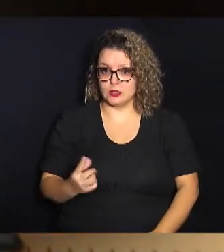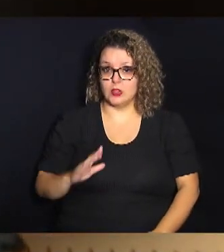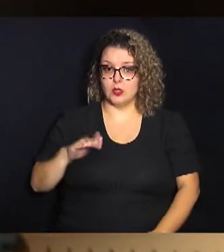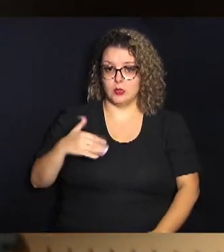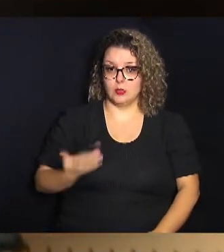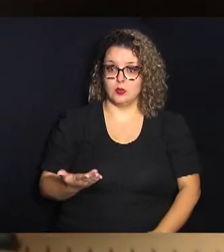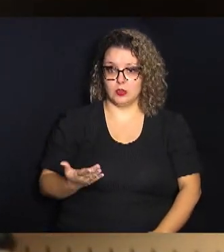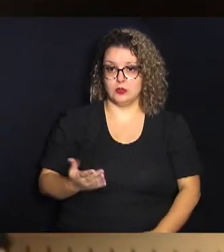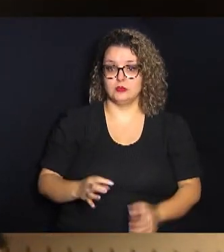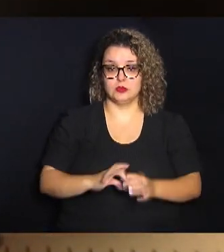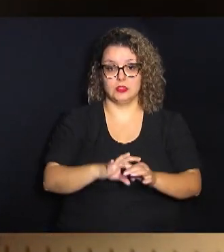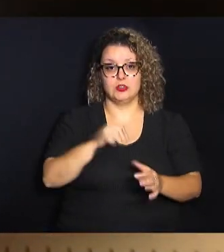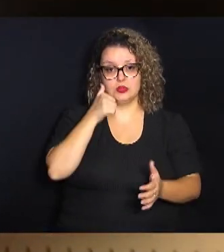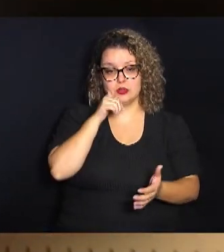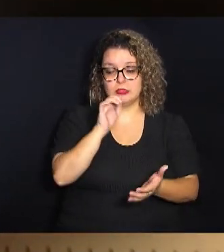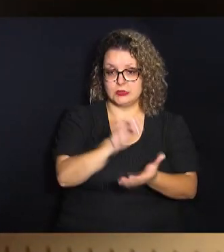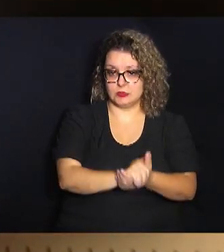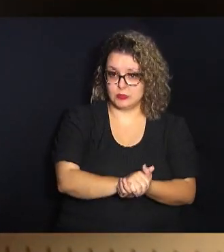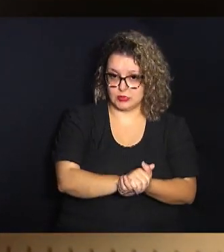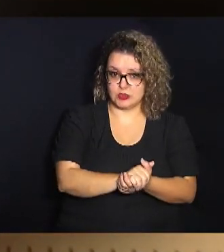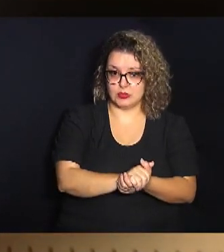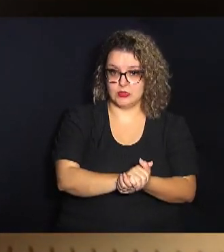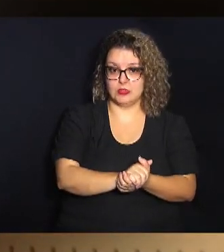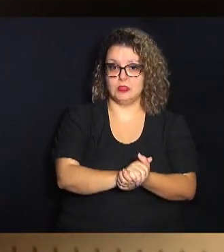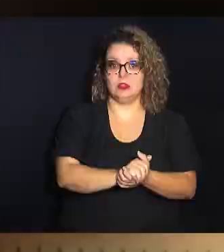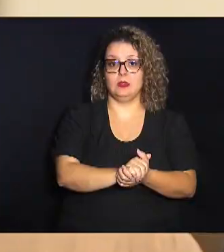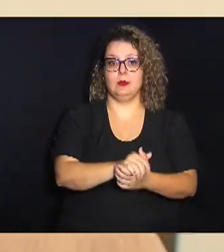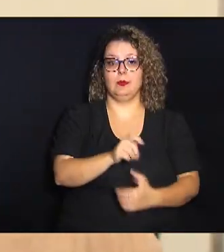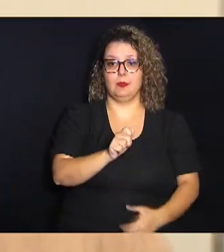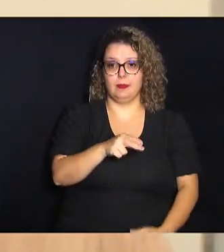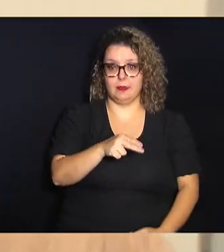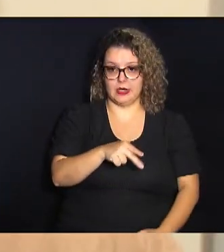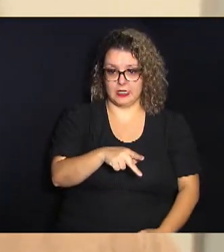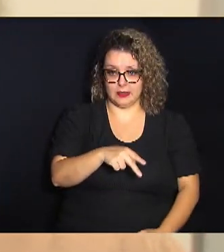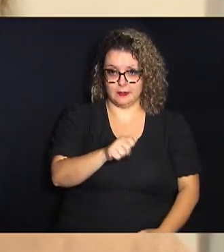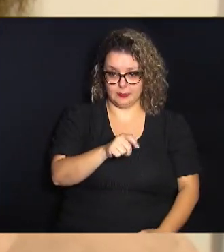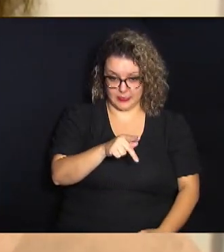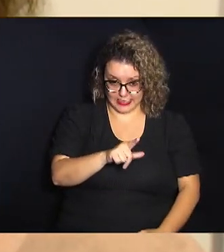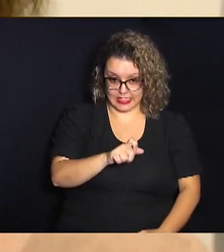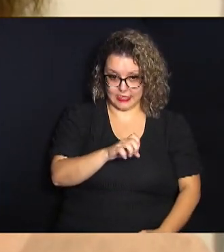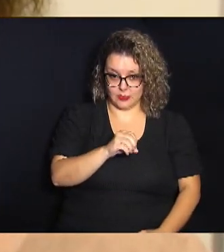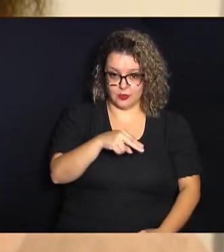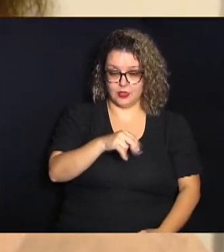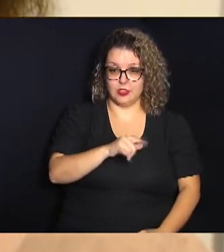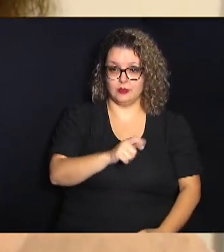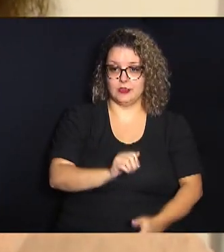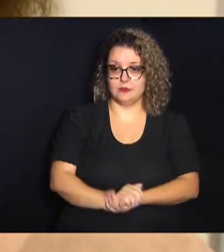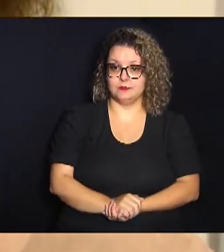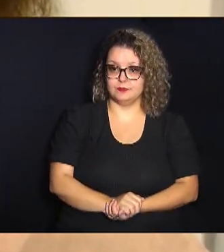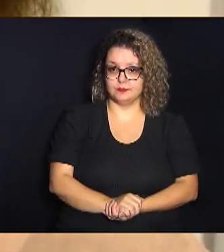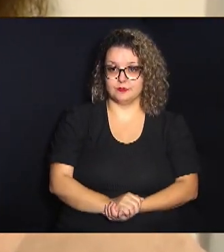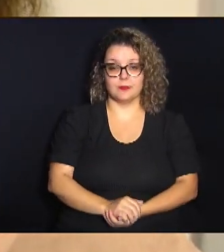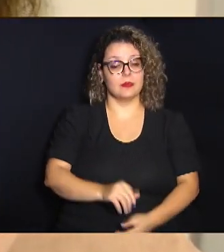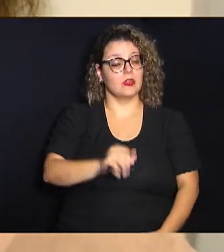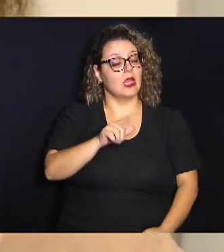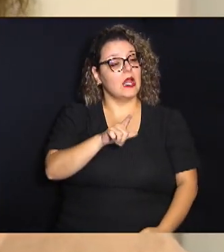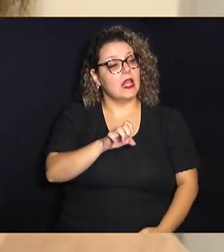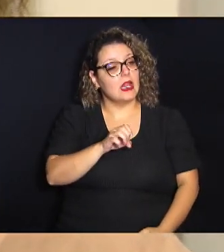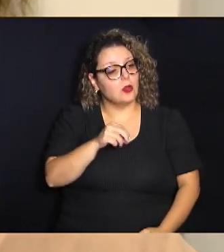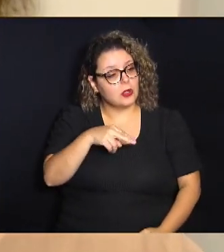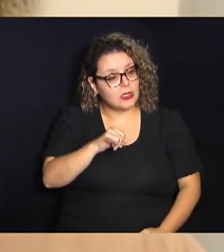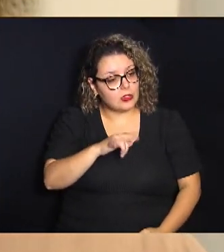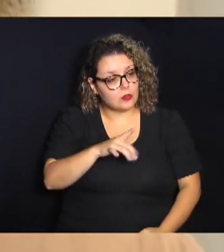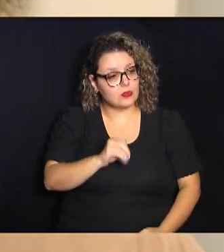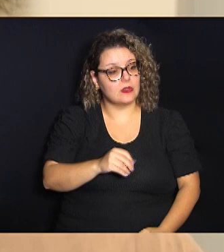deixou a esposa Leonilda Ferreira Panuto e três filhos. Dona Leonilda, muito se fala do Antônio Panuto enquanto político,